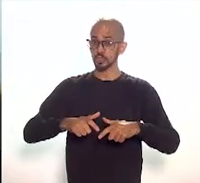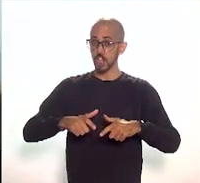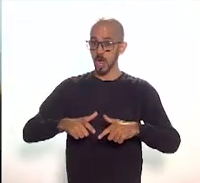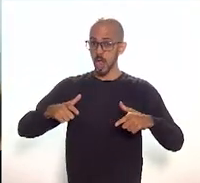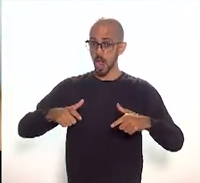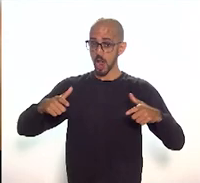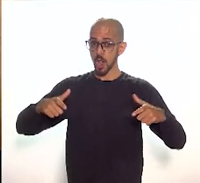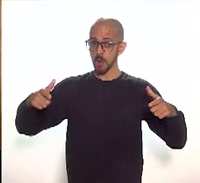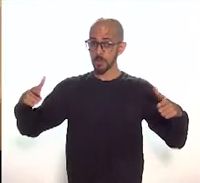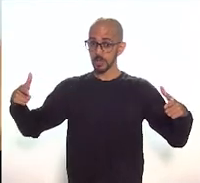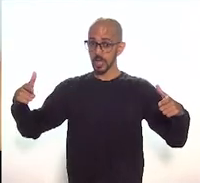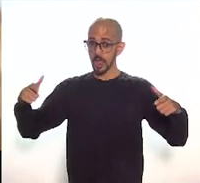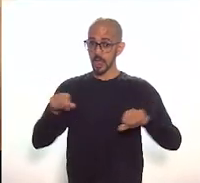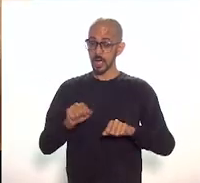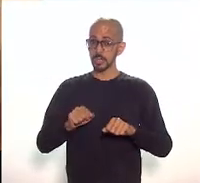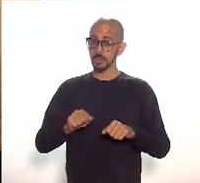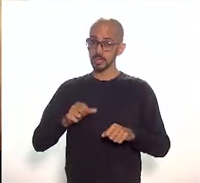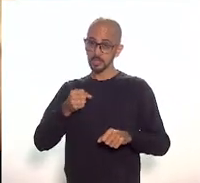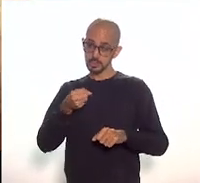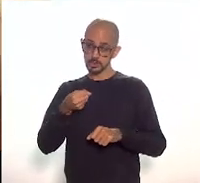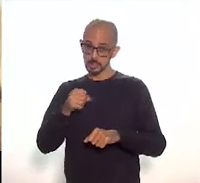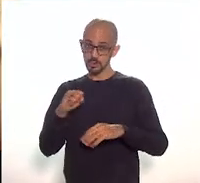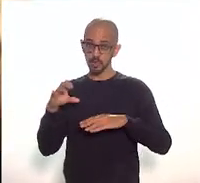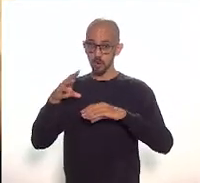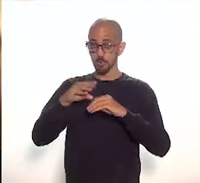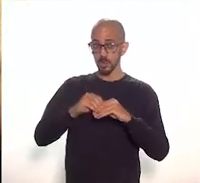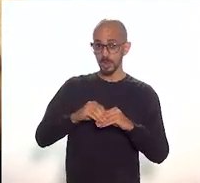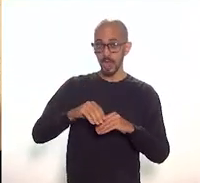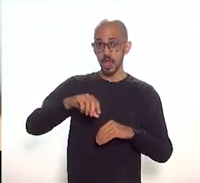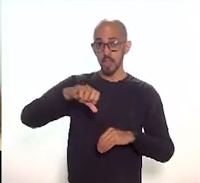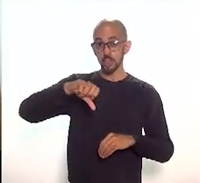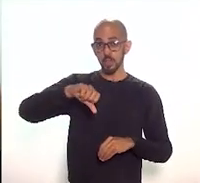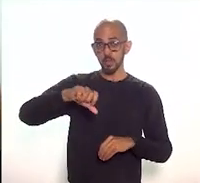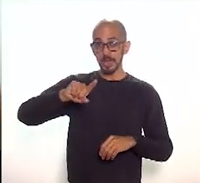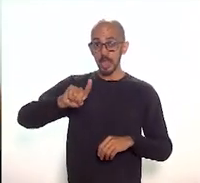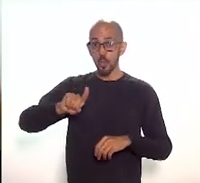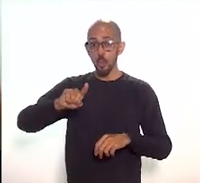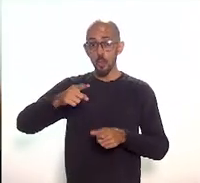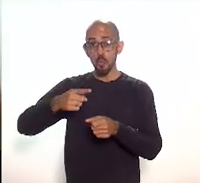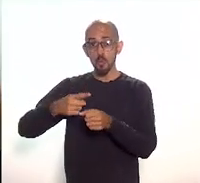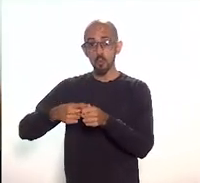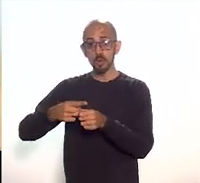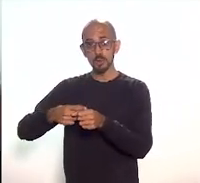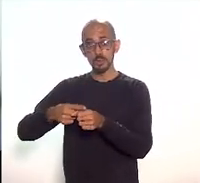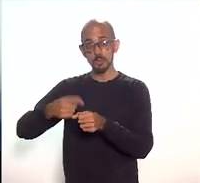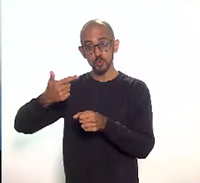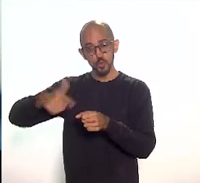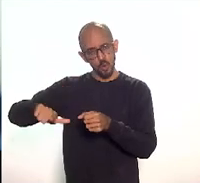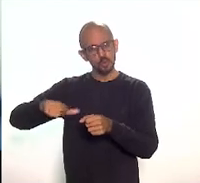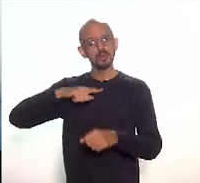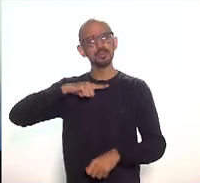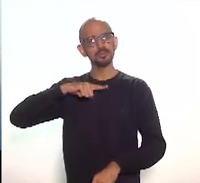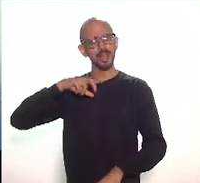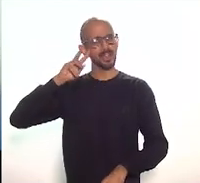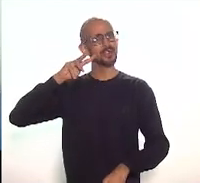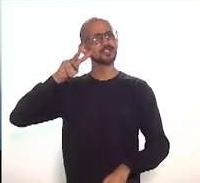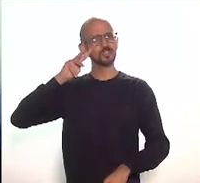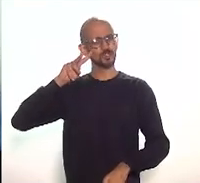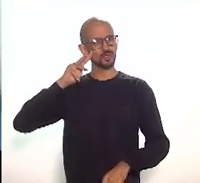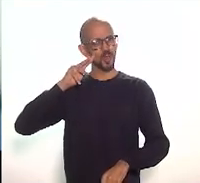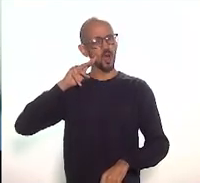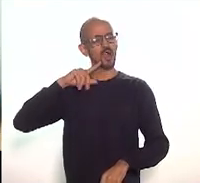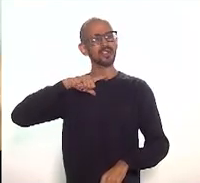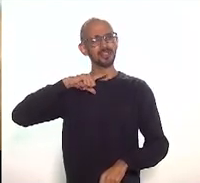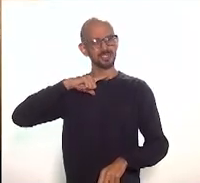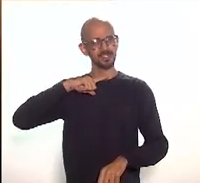que cada um dos nossos outros 91 municípios também tem uma história voltada com o Brasil